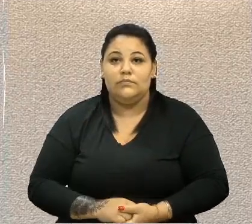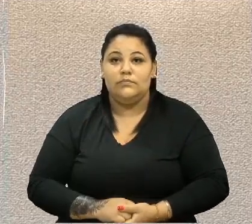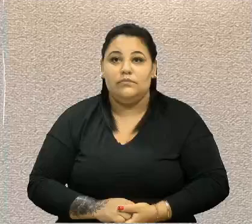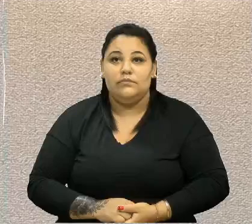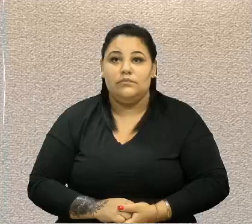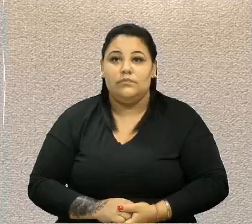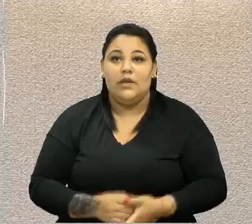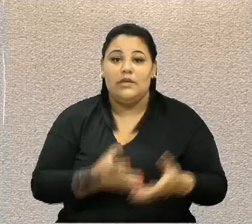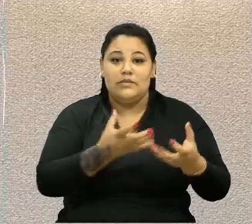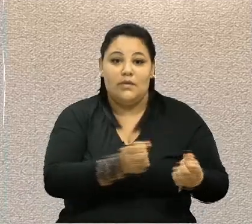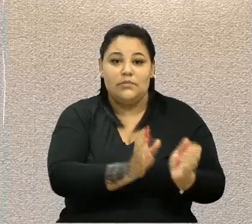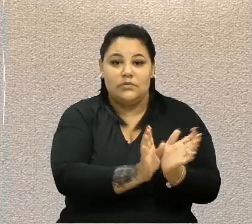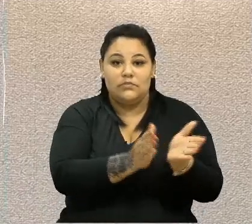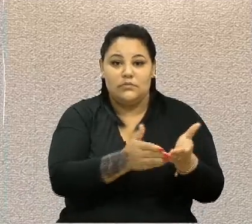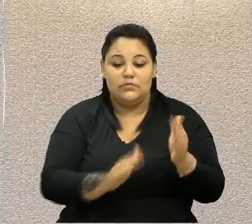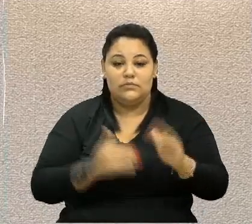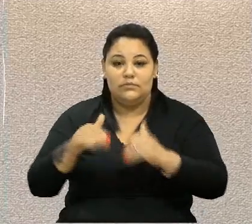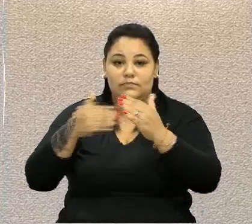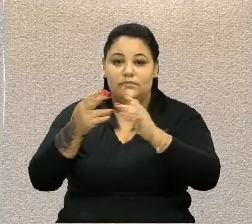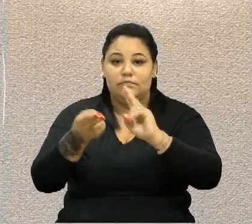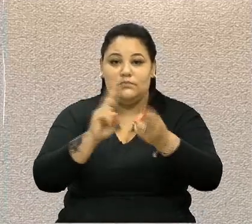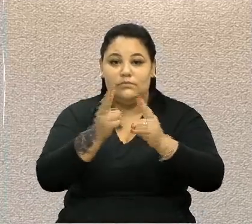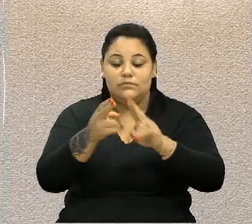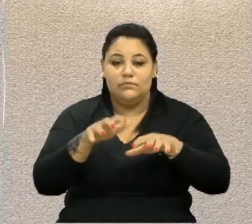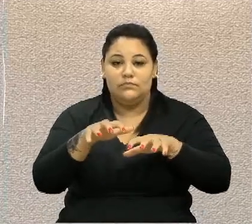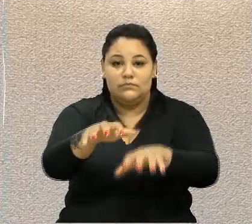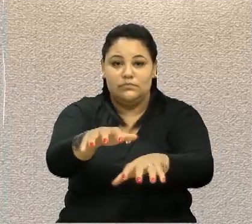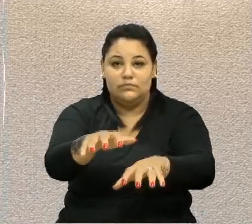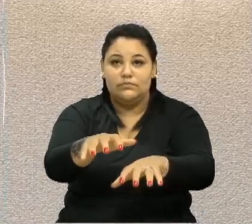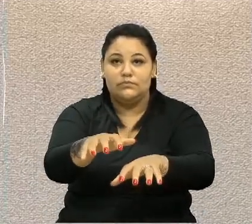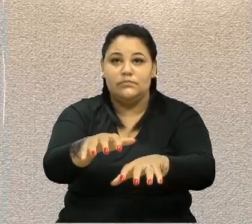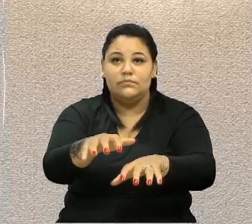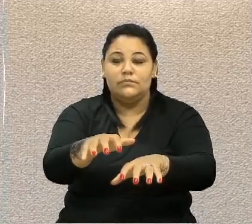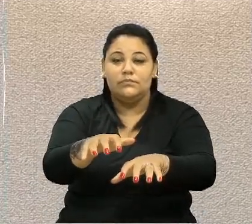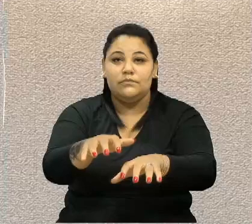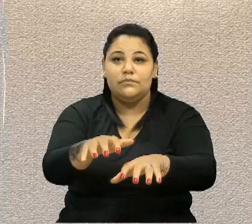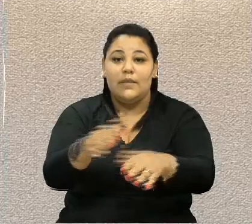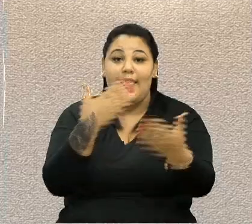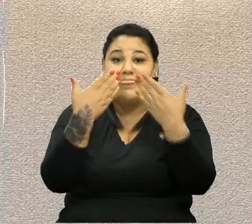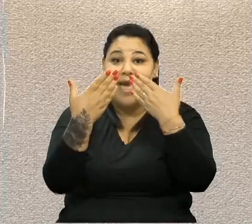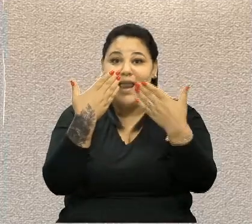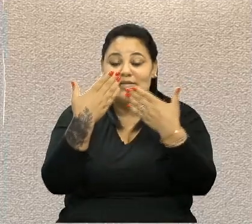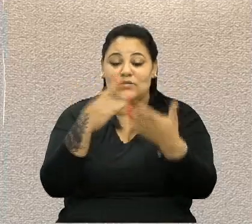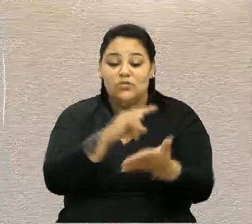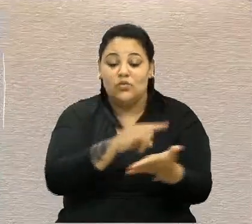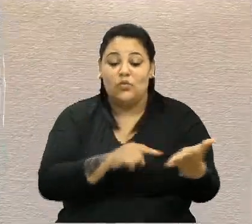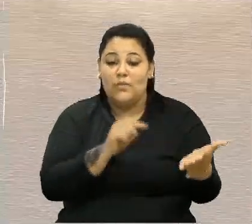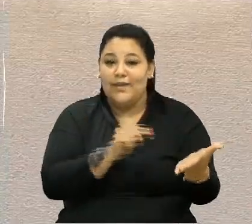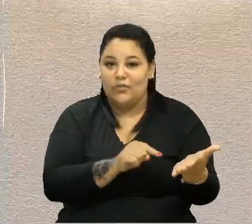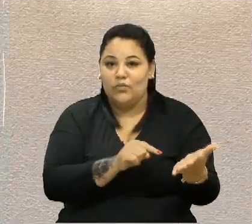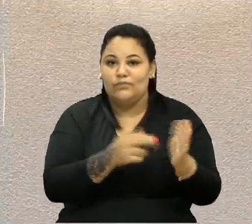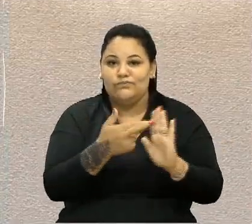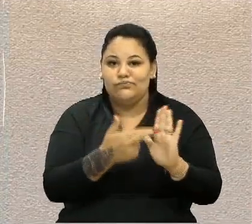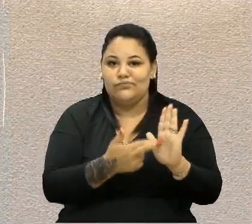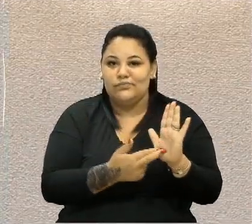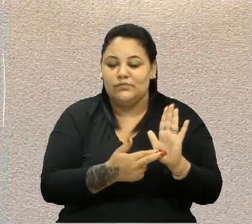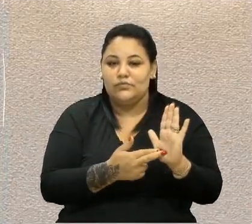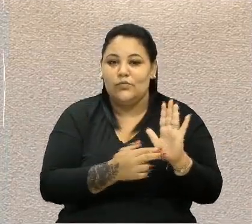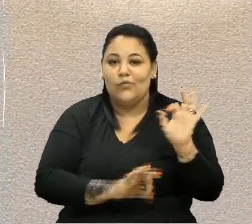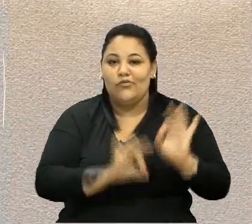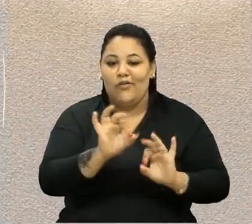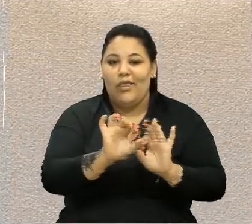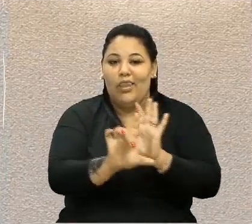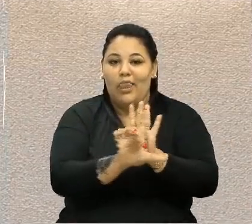Recebe esta Comissão de Desenvolvimento Urbano, Transporte e Habitação para análise e parecer do projeto de lei supra-mencionado,